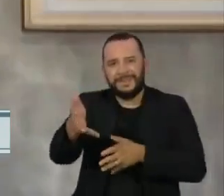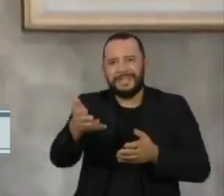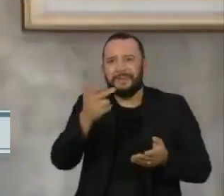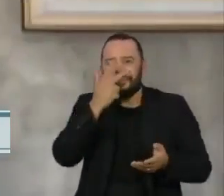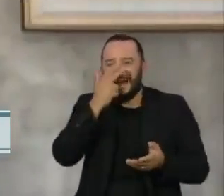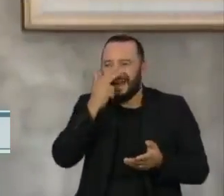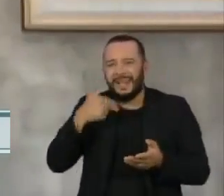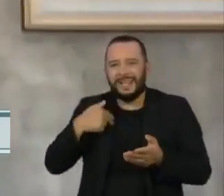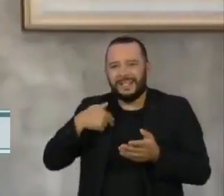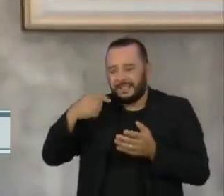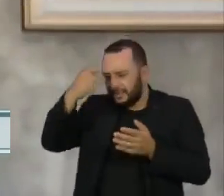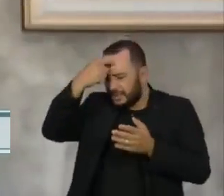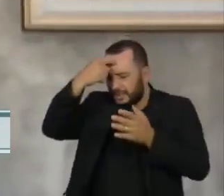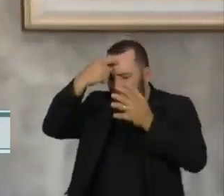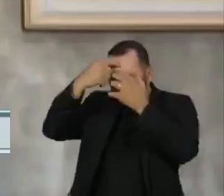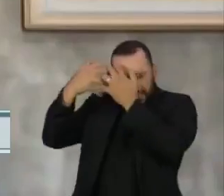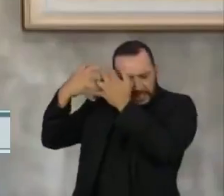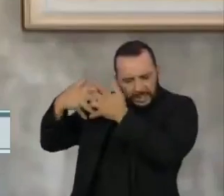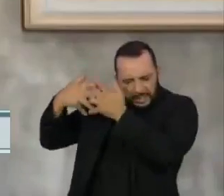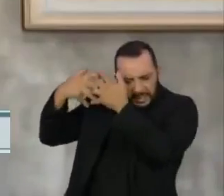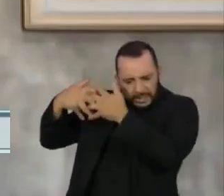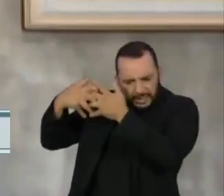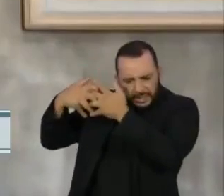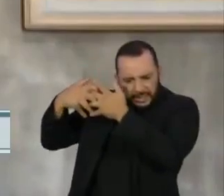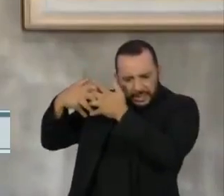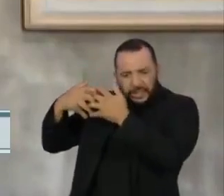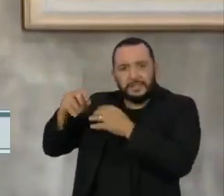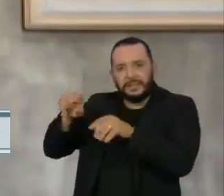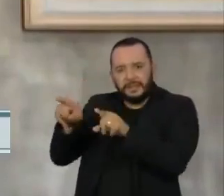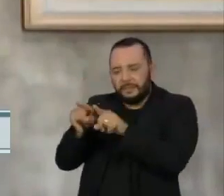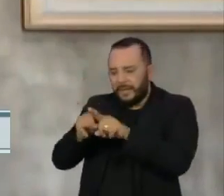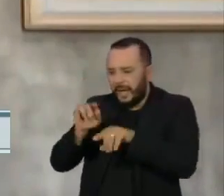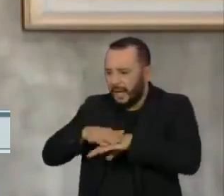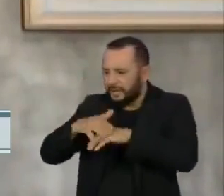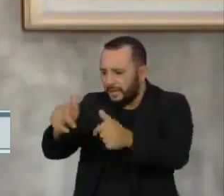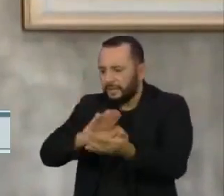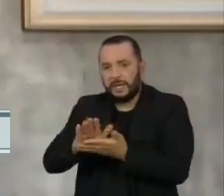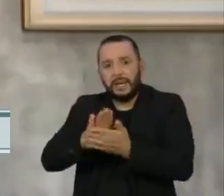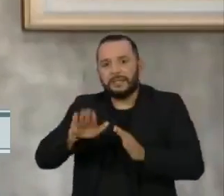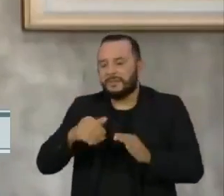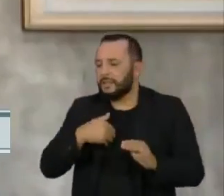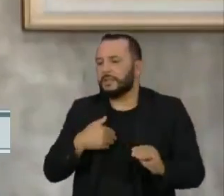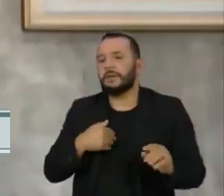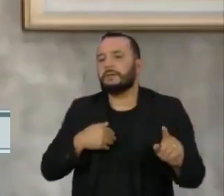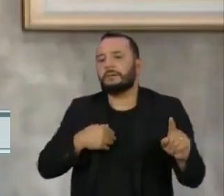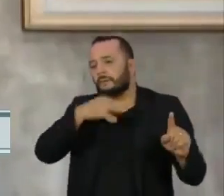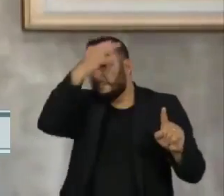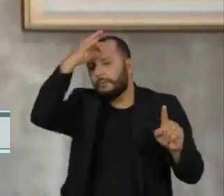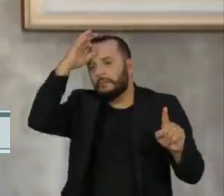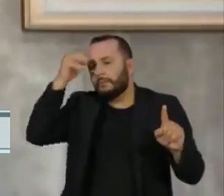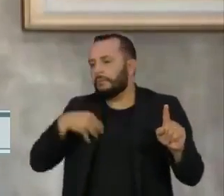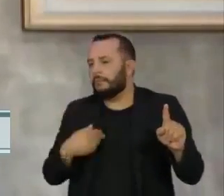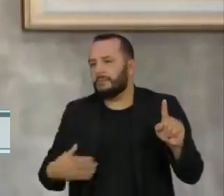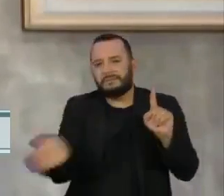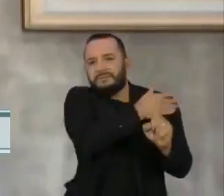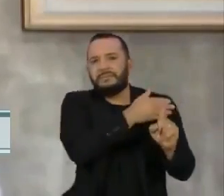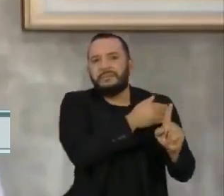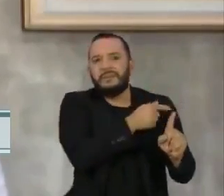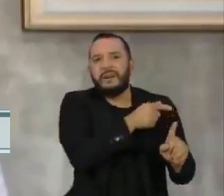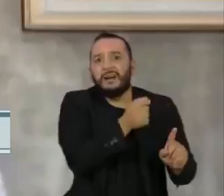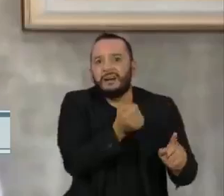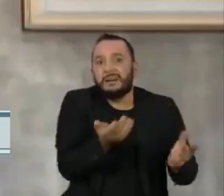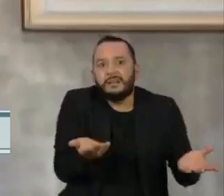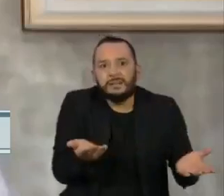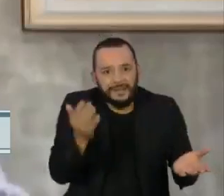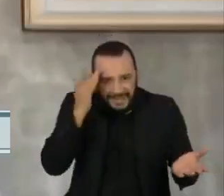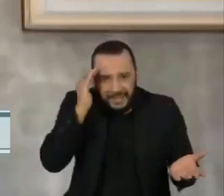razão, nem na minha ação. Se eu quiser te dar um tabef, eu te dou um tabef na cara. Eu só não vou te dar porque estou online,